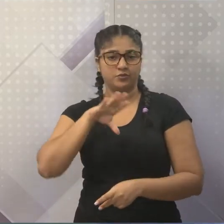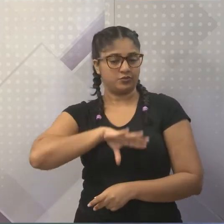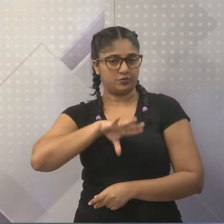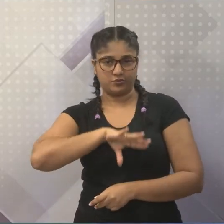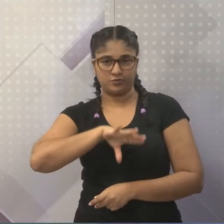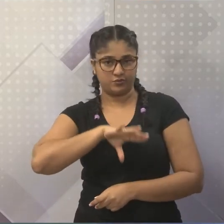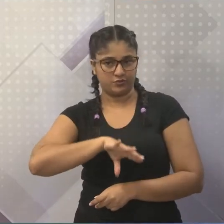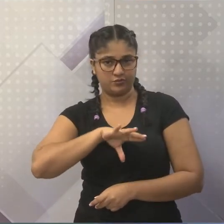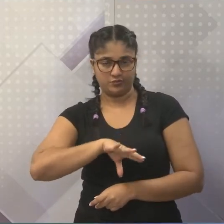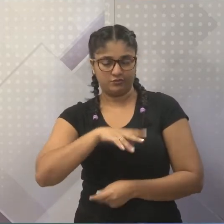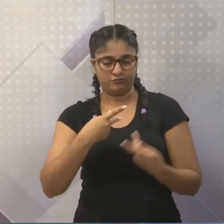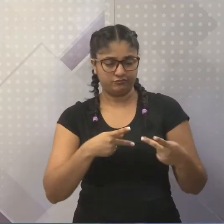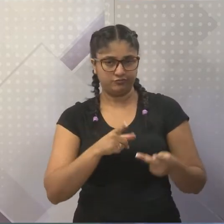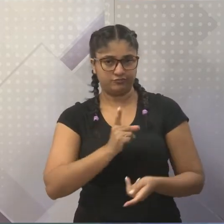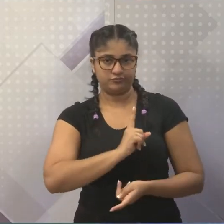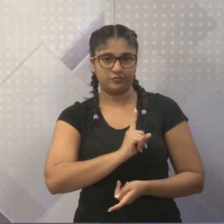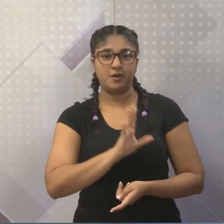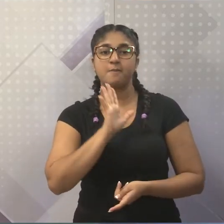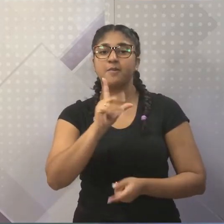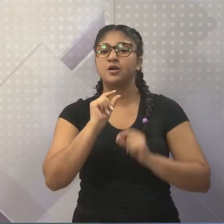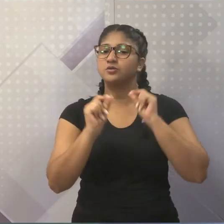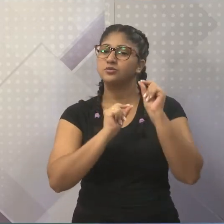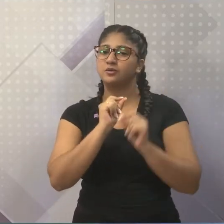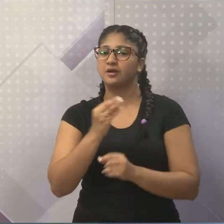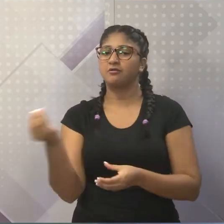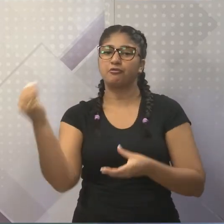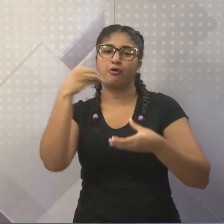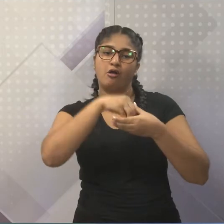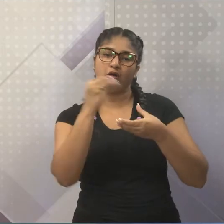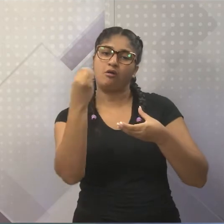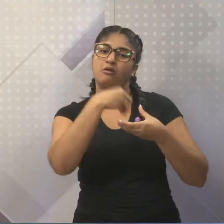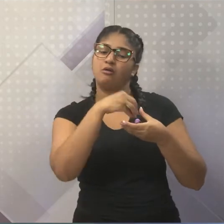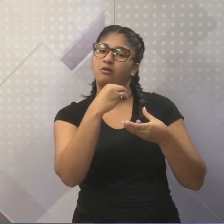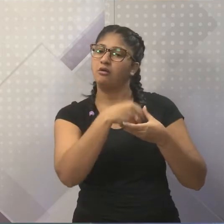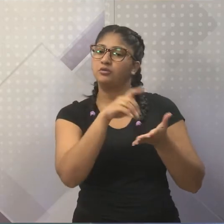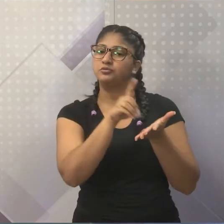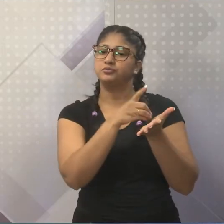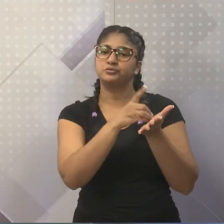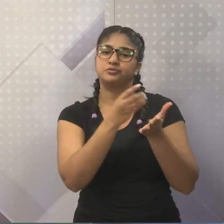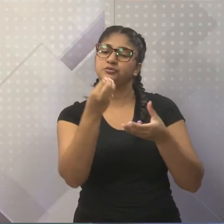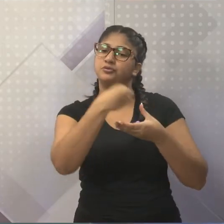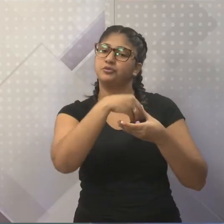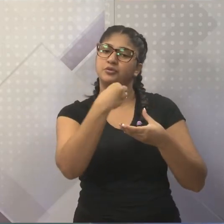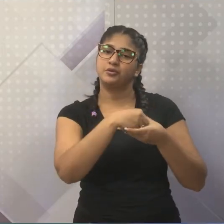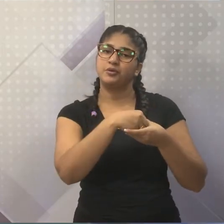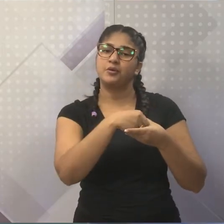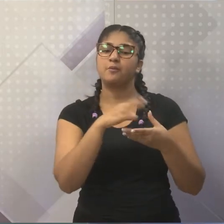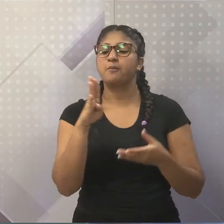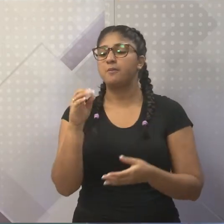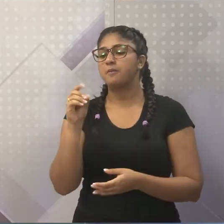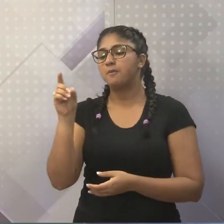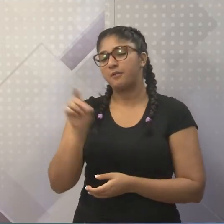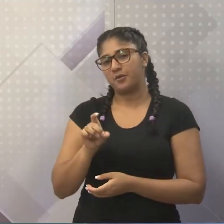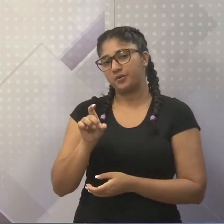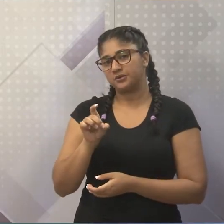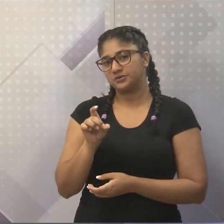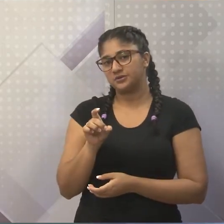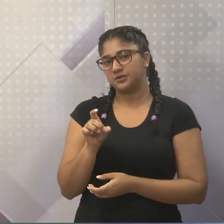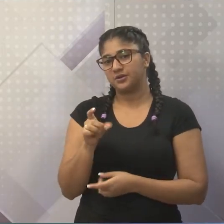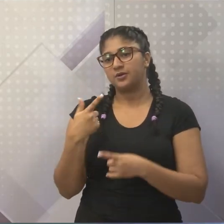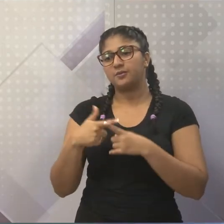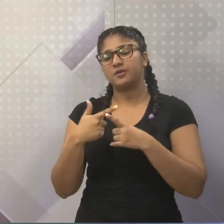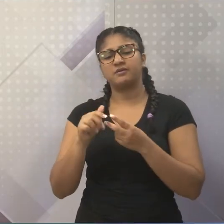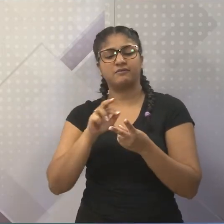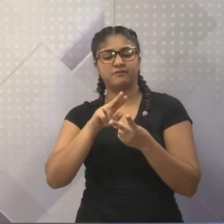portuguesa, que não são portugueses, mas que entram em nosso vocabulário de uma maneira bem simples. Box. Isso. Box. E aí você tem